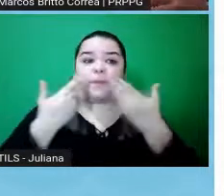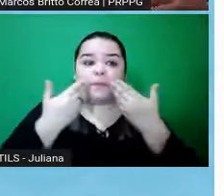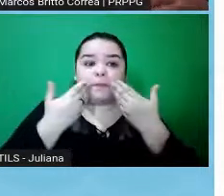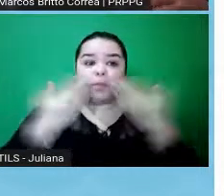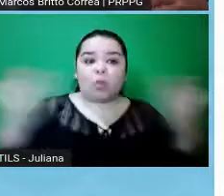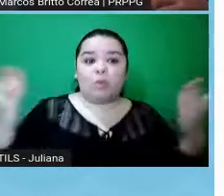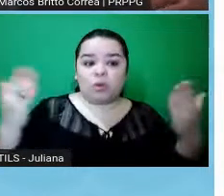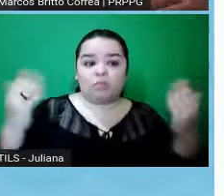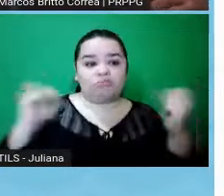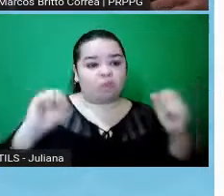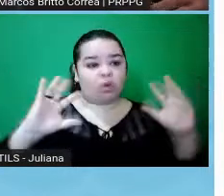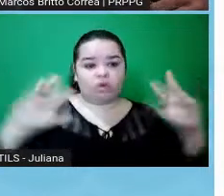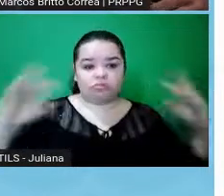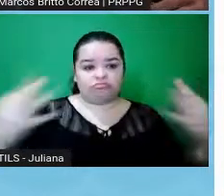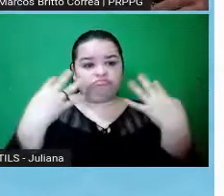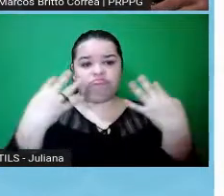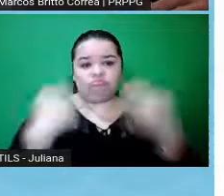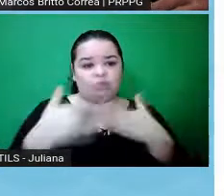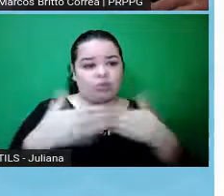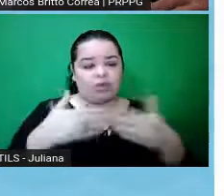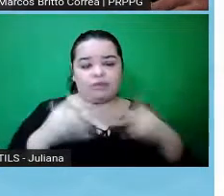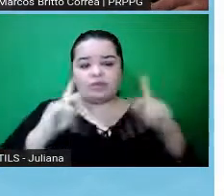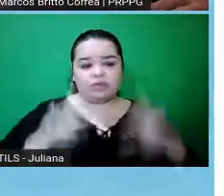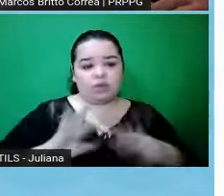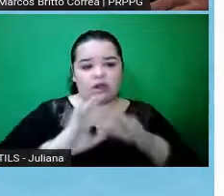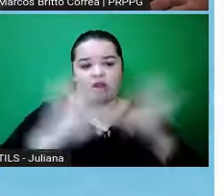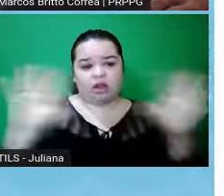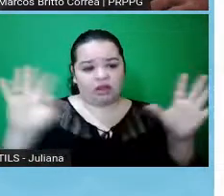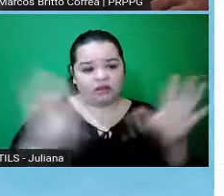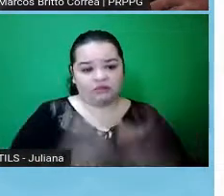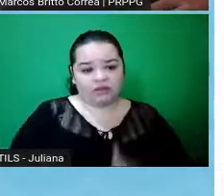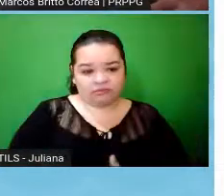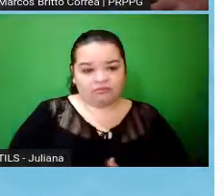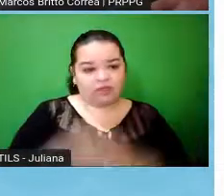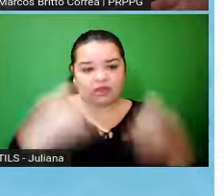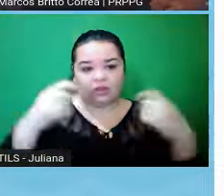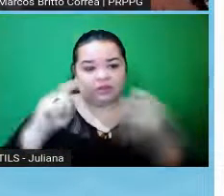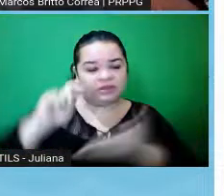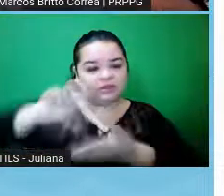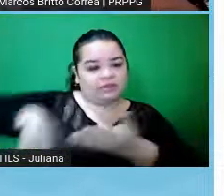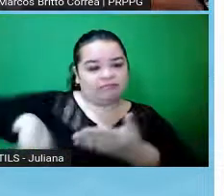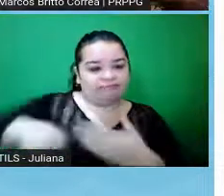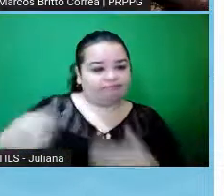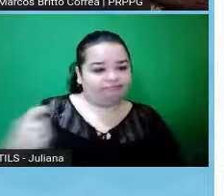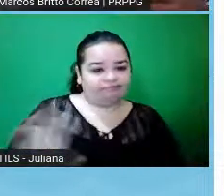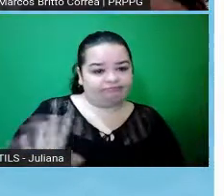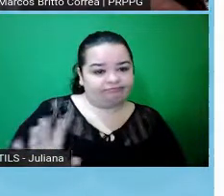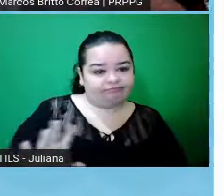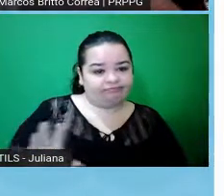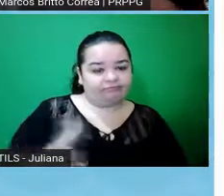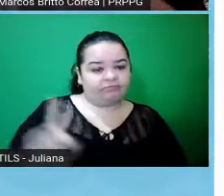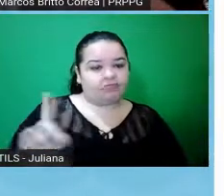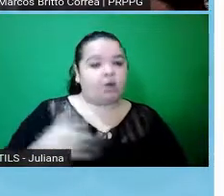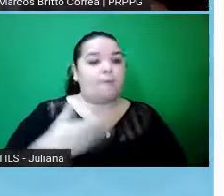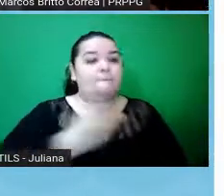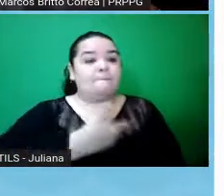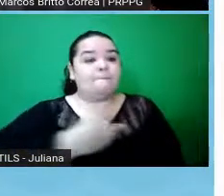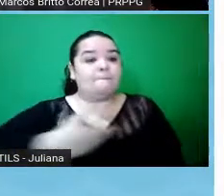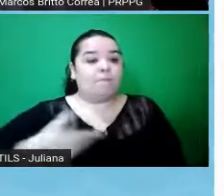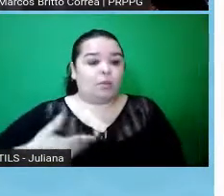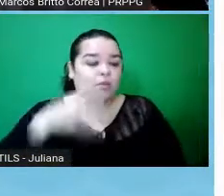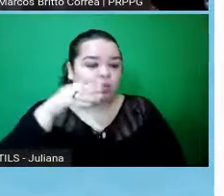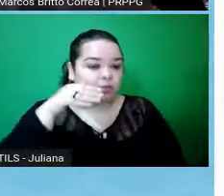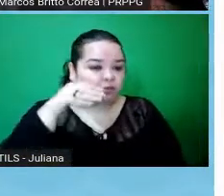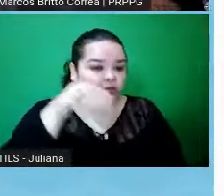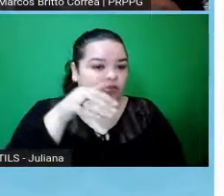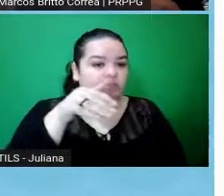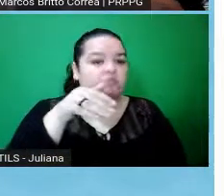o acesso a todo, né, o acesso para qualquer pessoa observar, e que somente dados públicos seriam observados, e óbvio que isso é considerado dentro